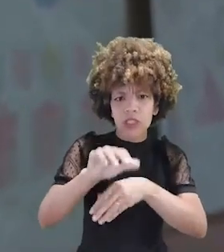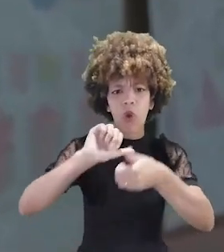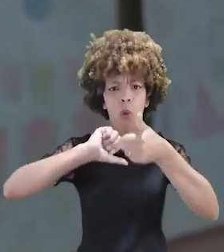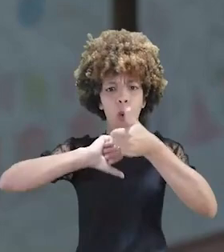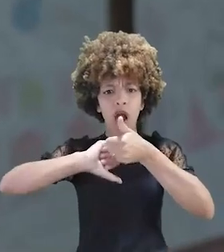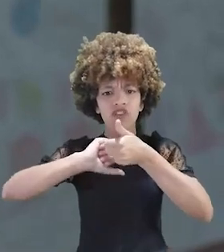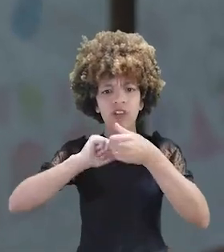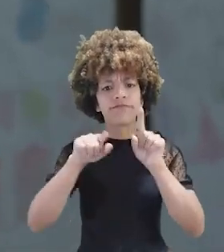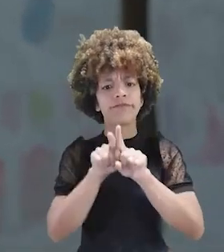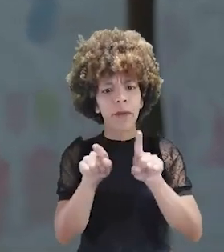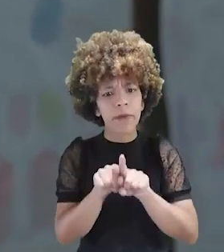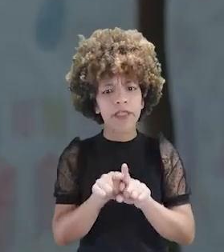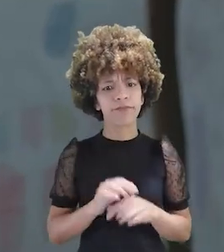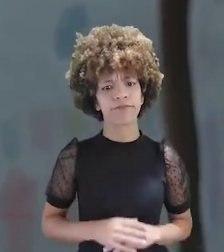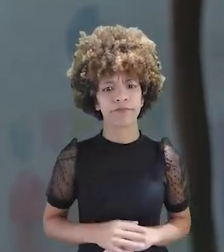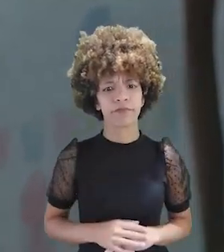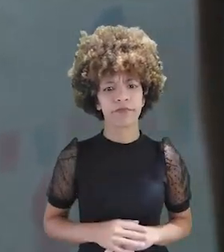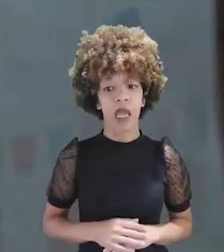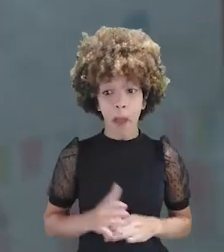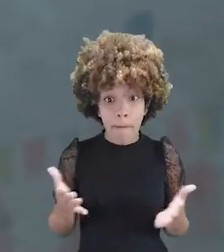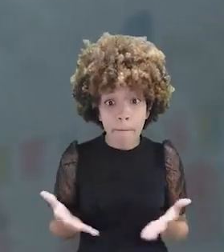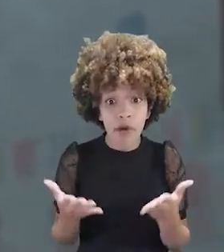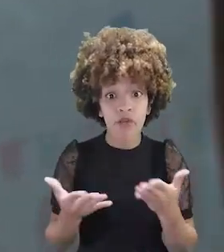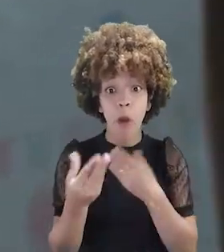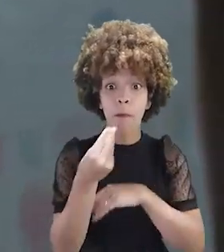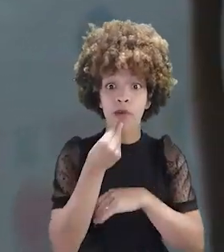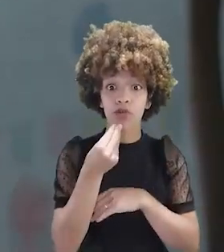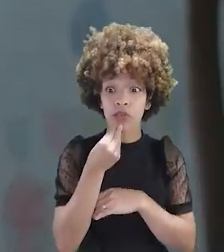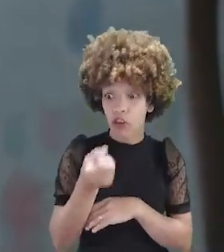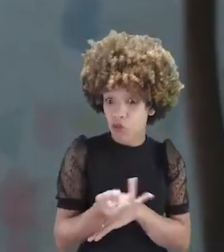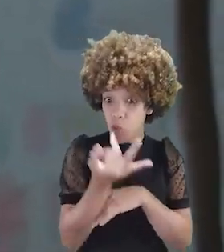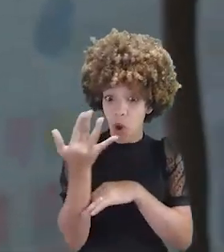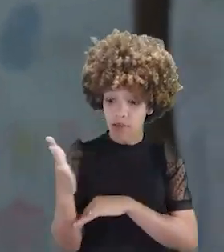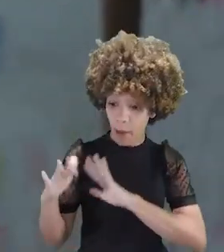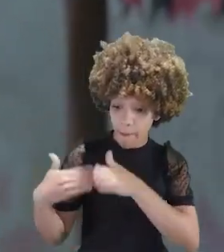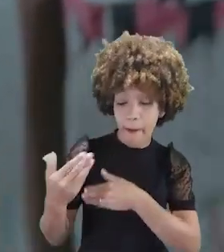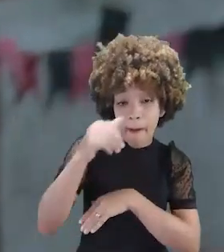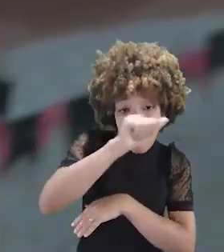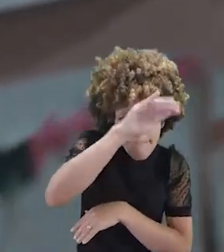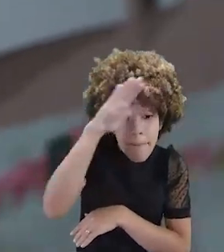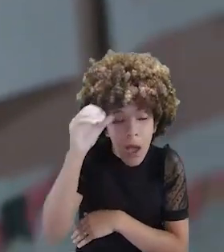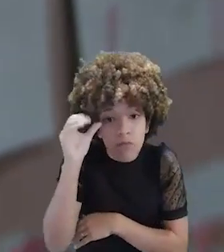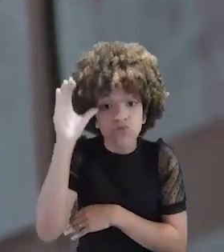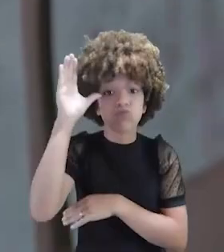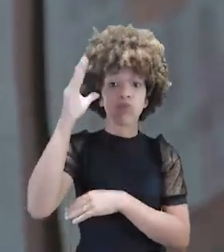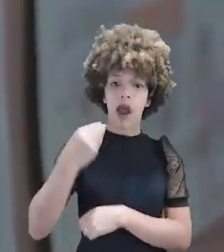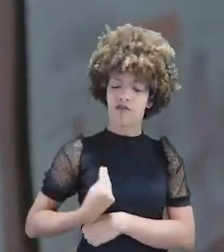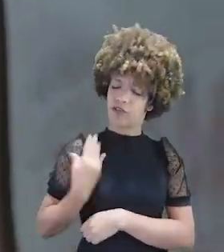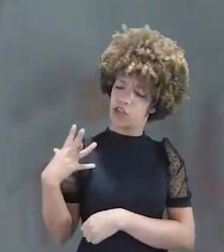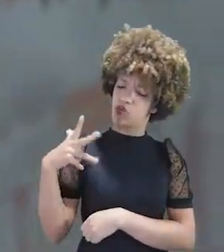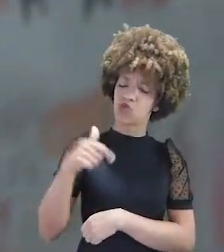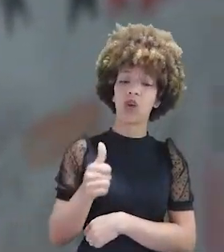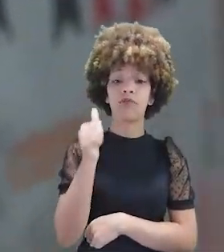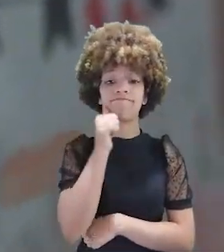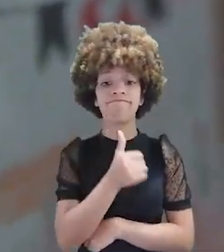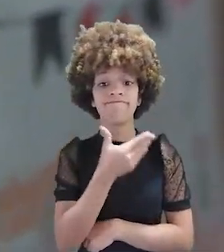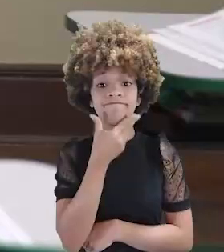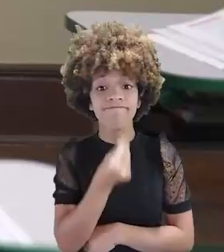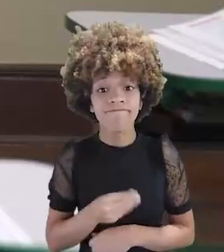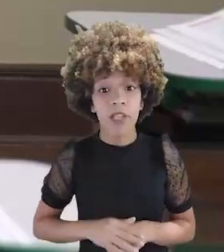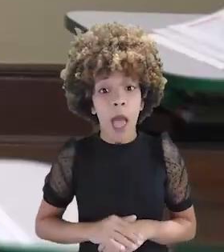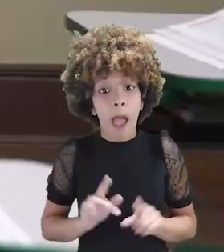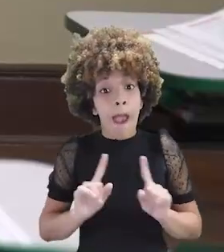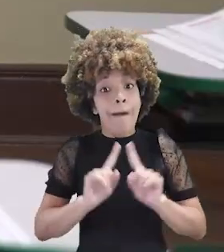equitativa e de qualidade. Promover oportunidade de aprendizagem ao longo da vida para todos e todas.